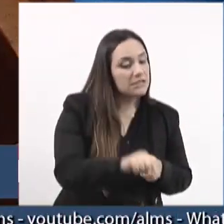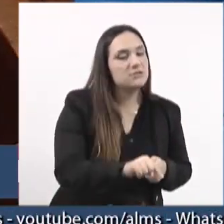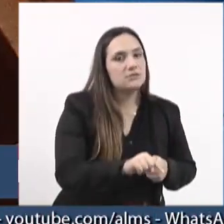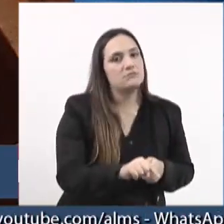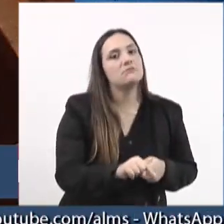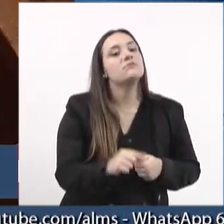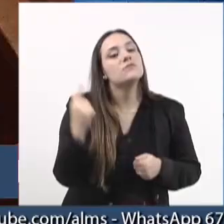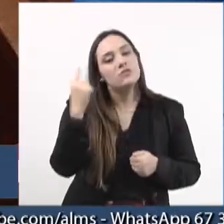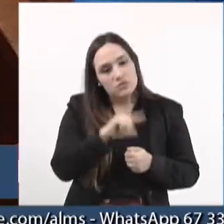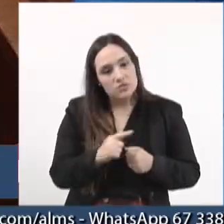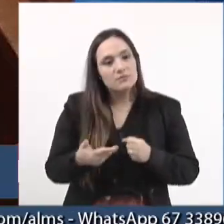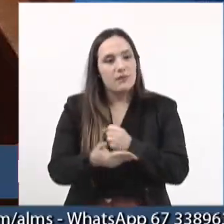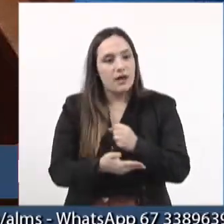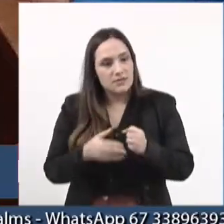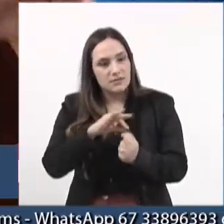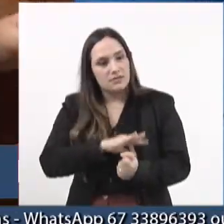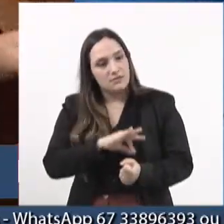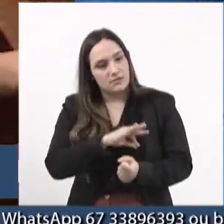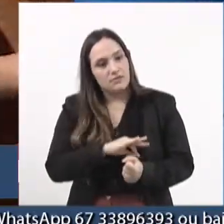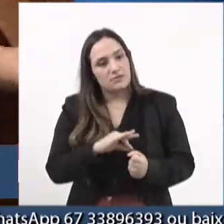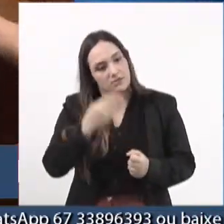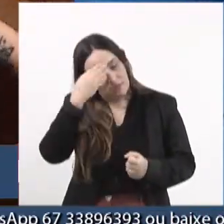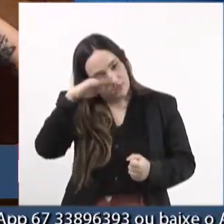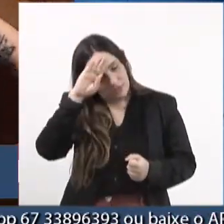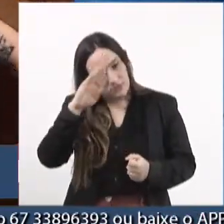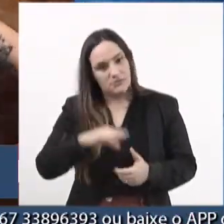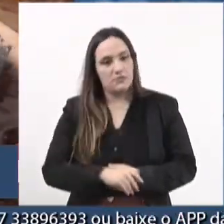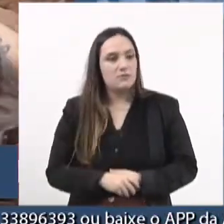aplique o piso realmente para a enfermagem.